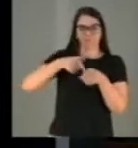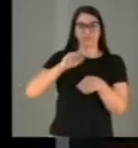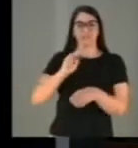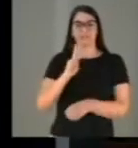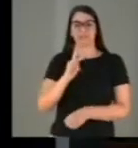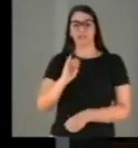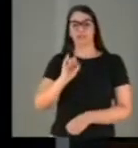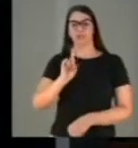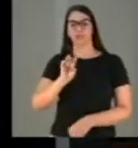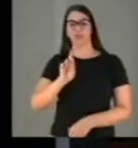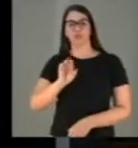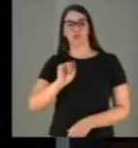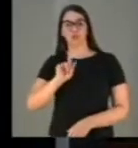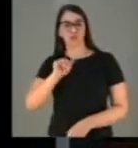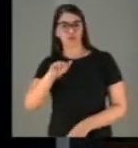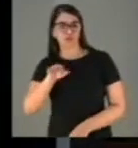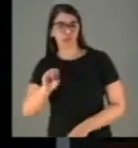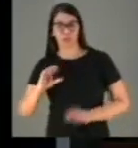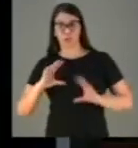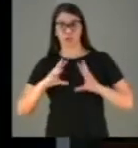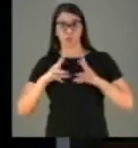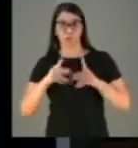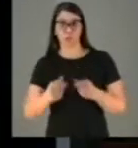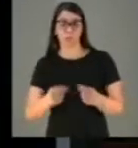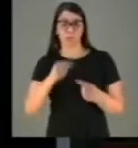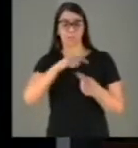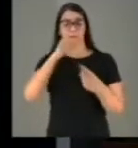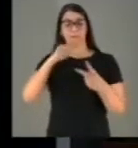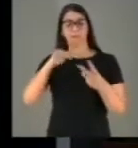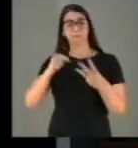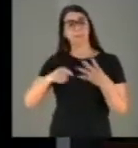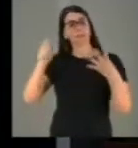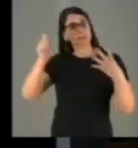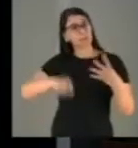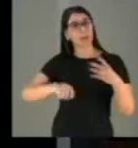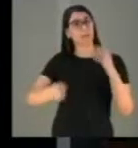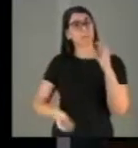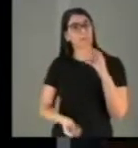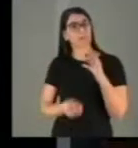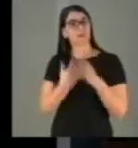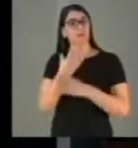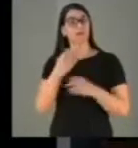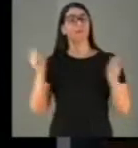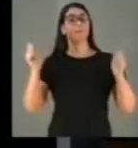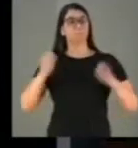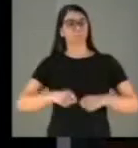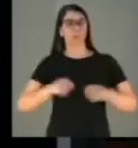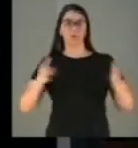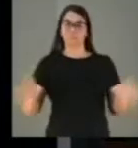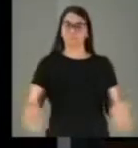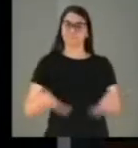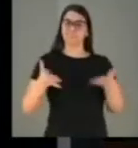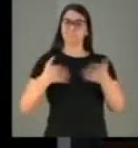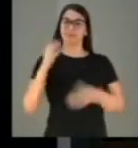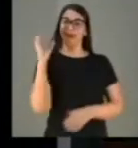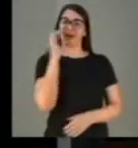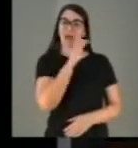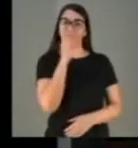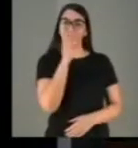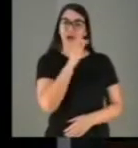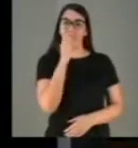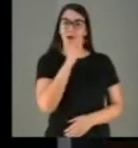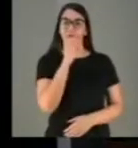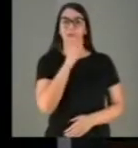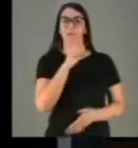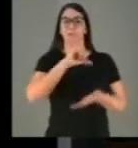sustentável. São todas as alternativas que nos cabe desenvolver e que podem ser alavancadas e aceleradas pelas